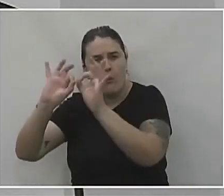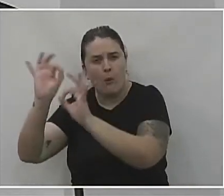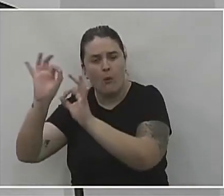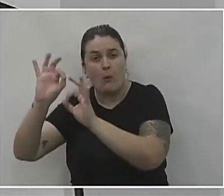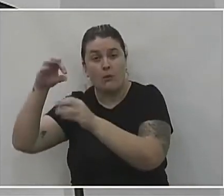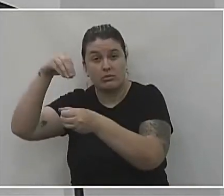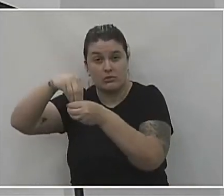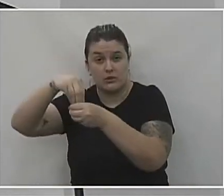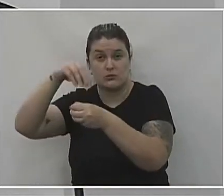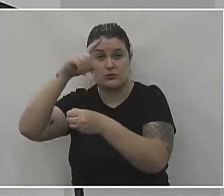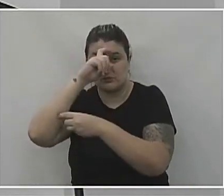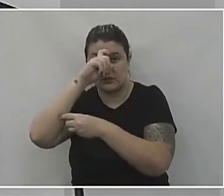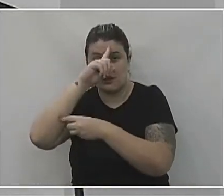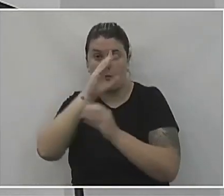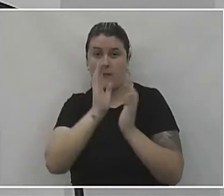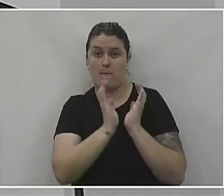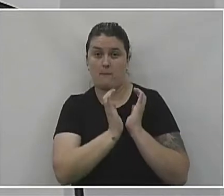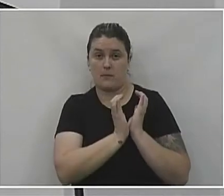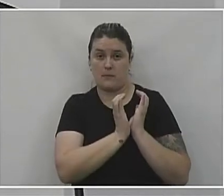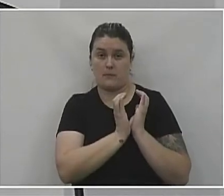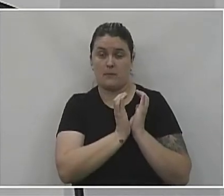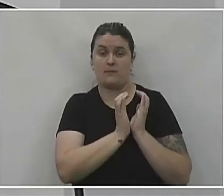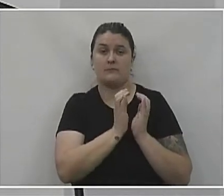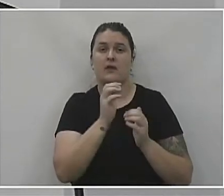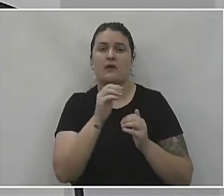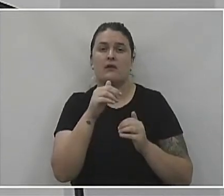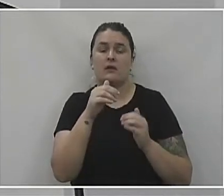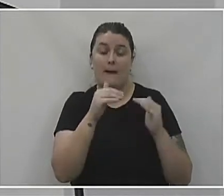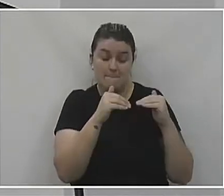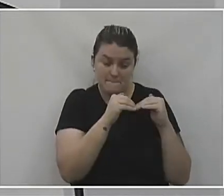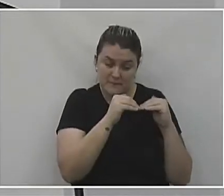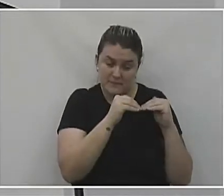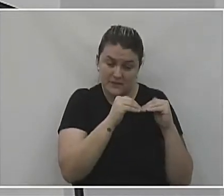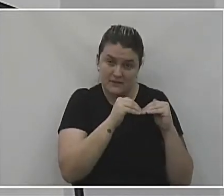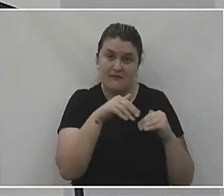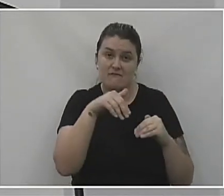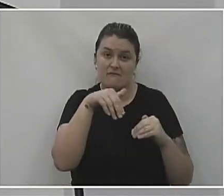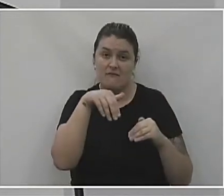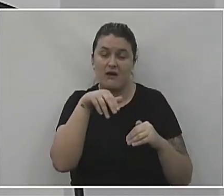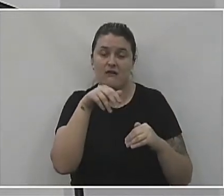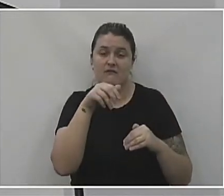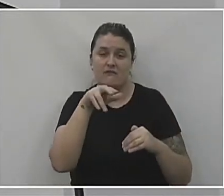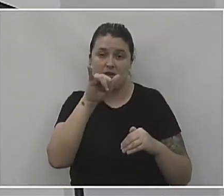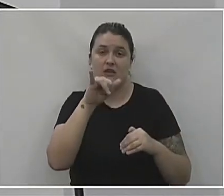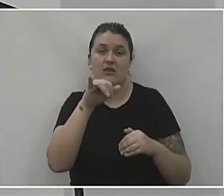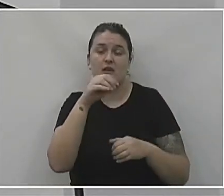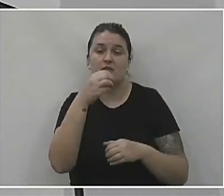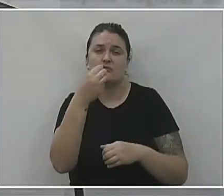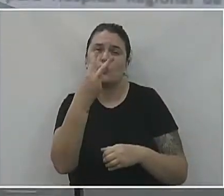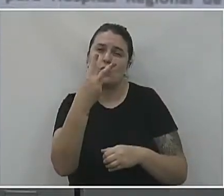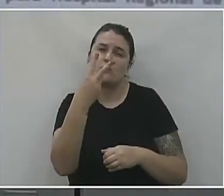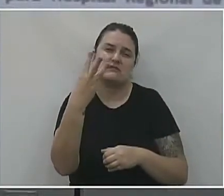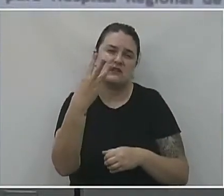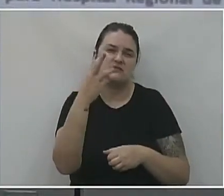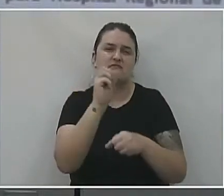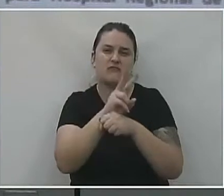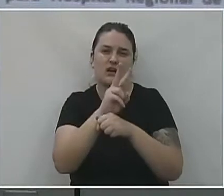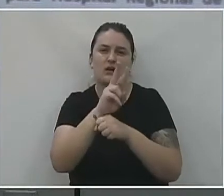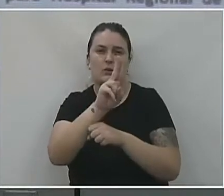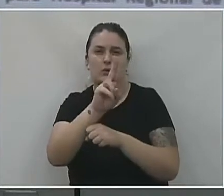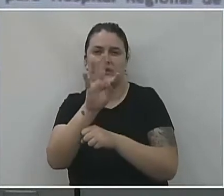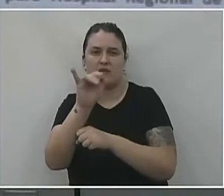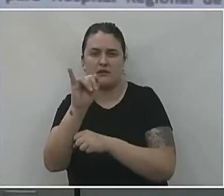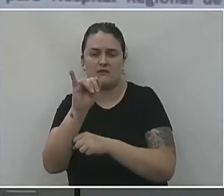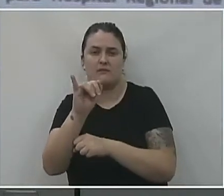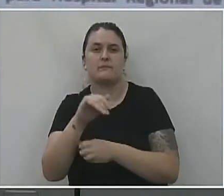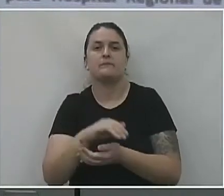acontecendo na PMI e ainda haverá esse aumento de 2 a 3 leitos. Mas, além disso, foi conseguida a doação do estado do Paraná para o hospital